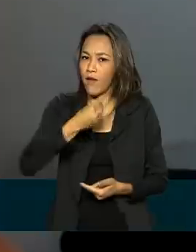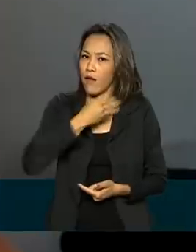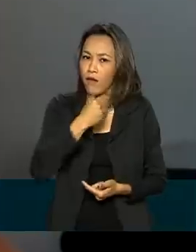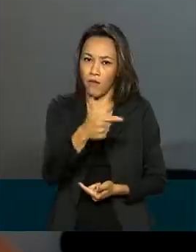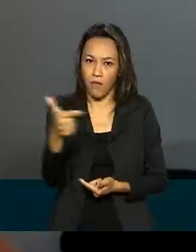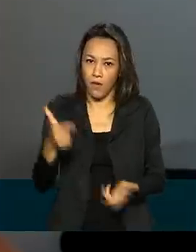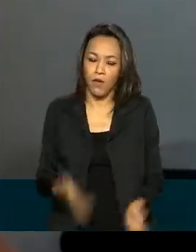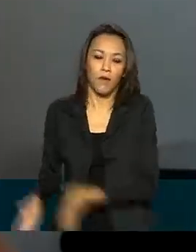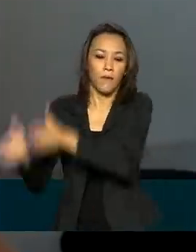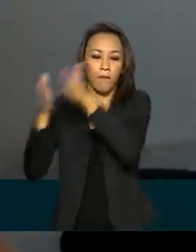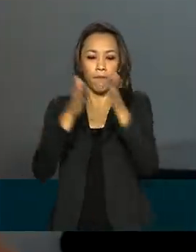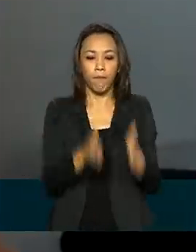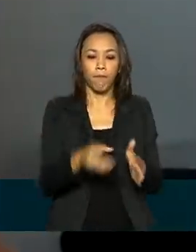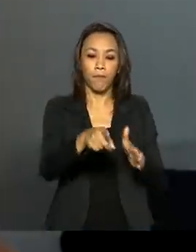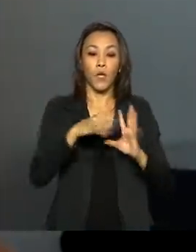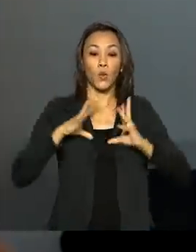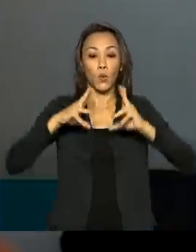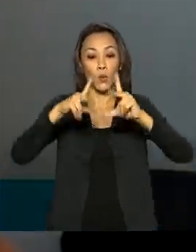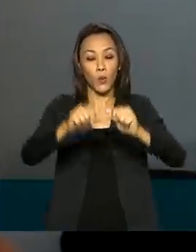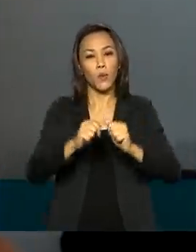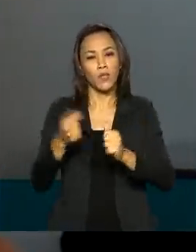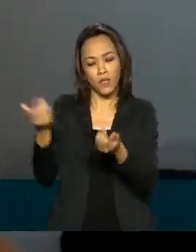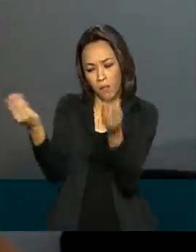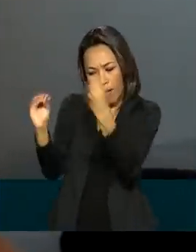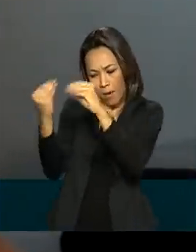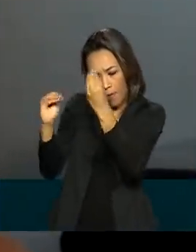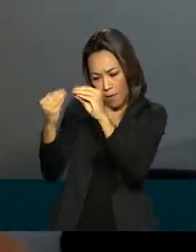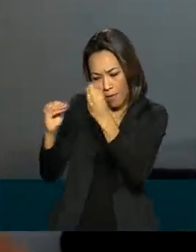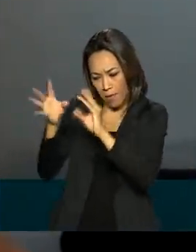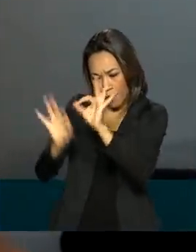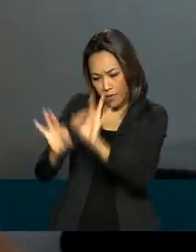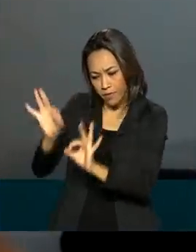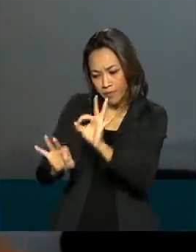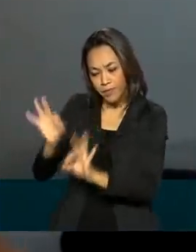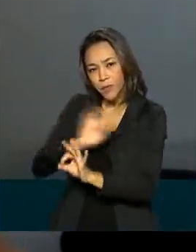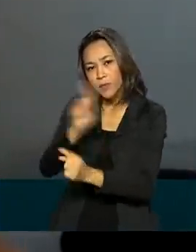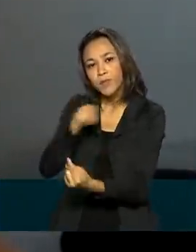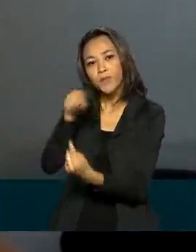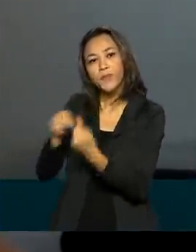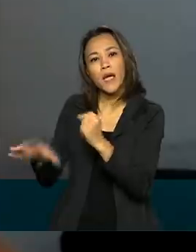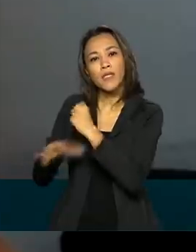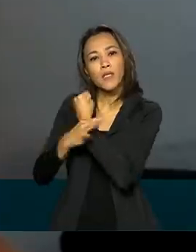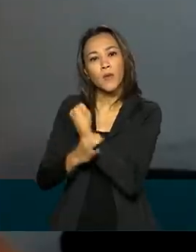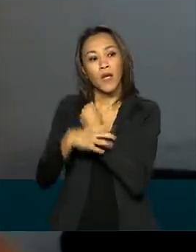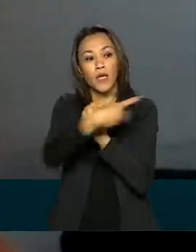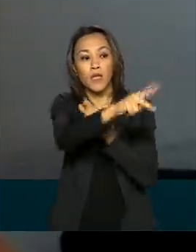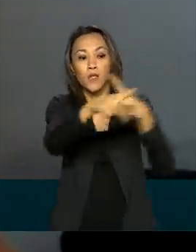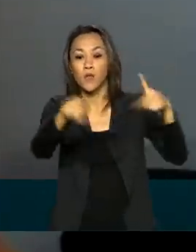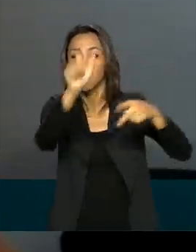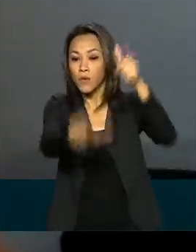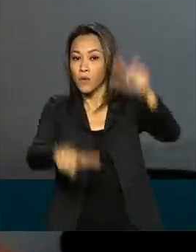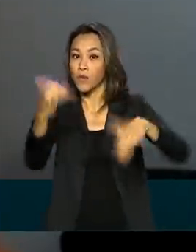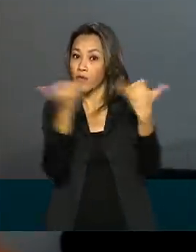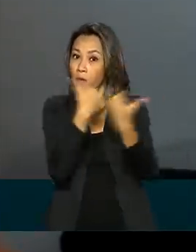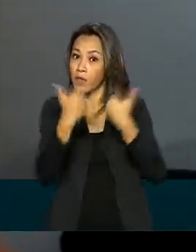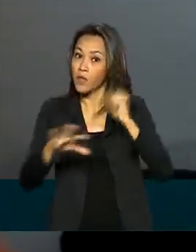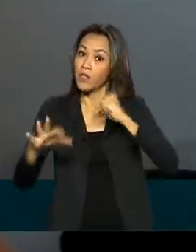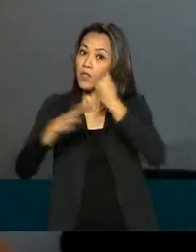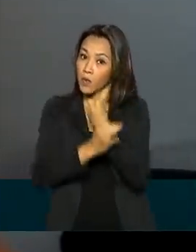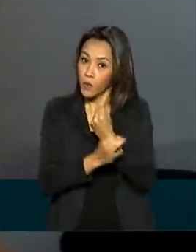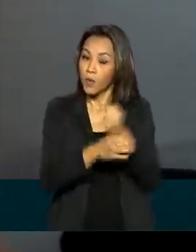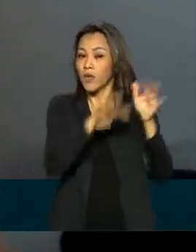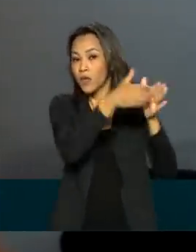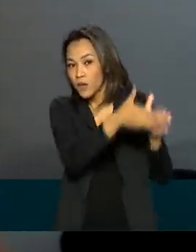Tudo que está sendo construído e desenhado tem como foco garantir que os seus dados estão seguros antes, durante